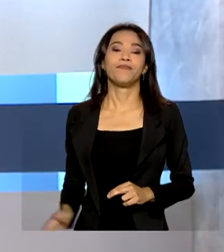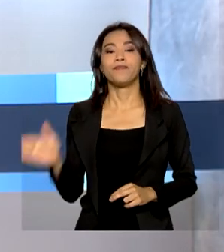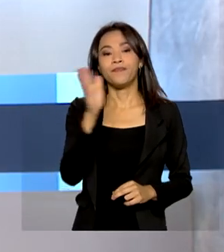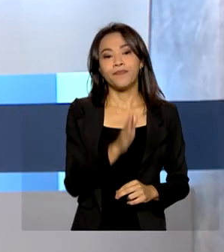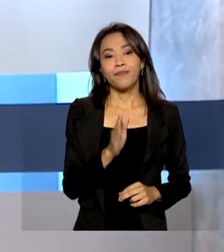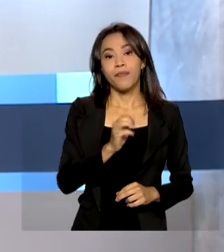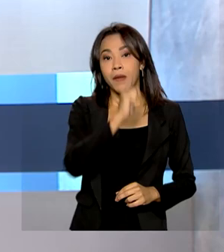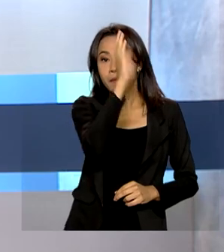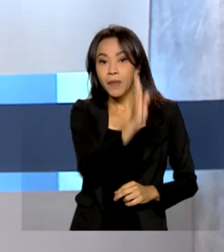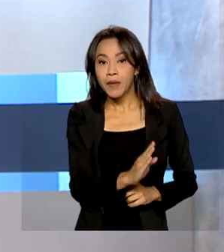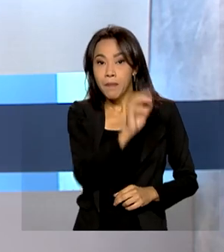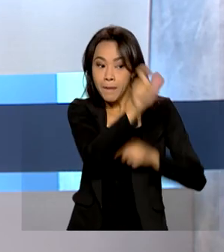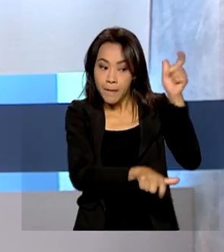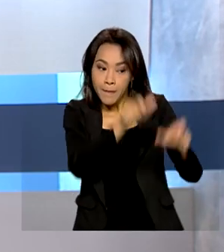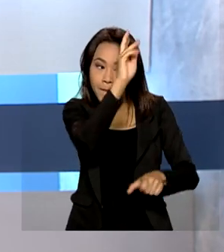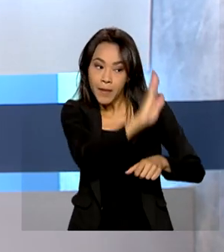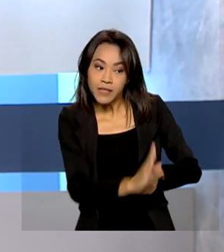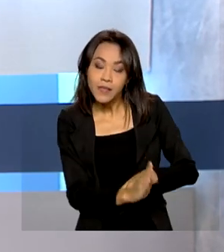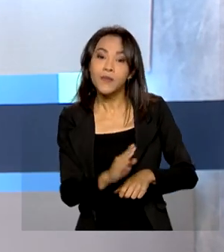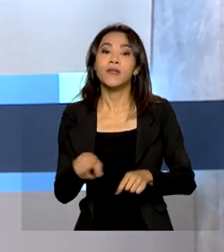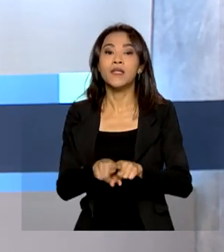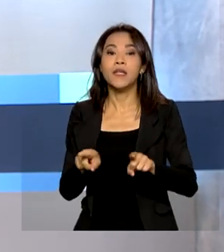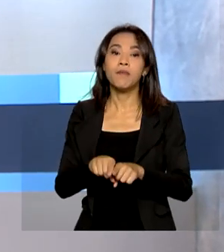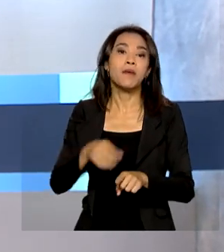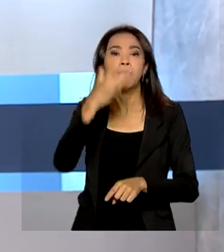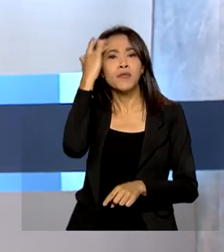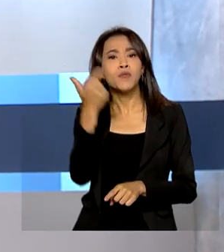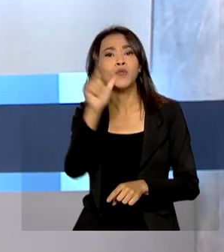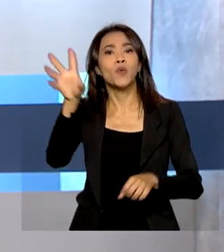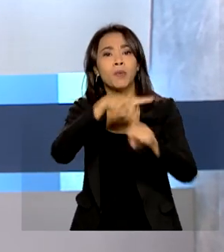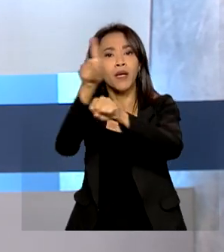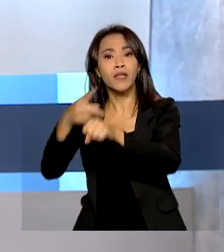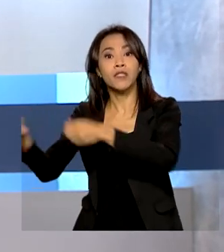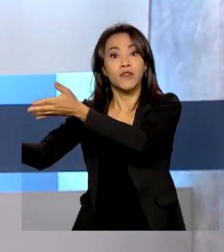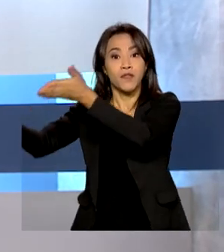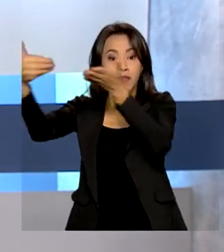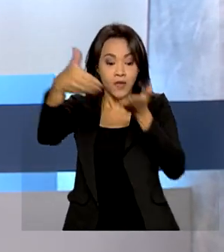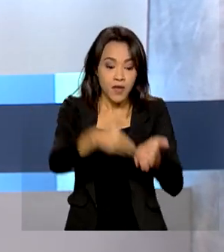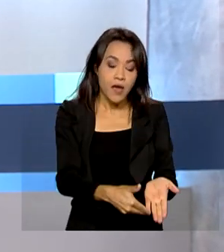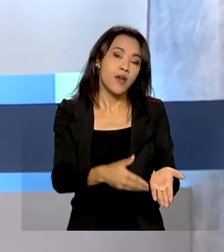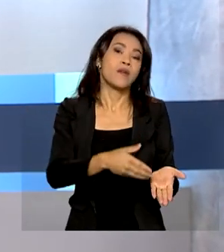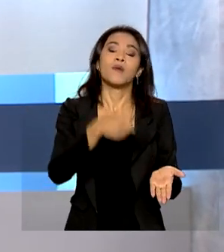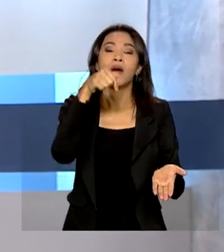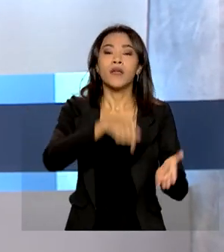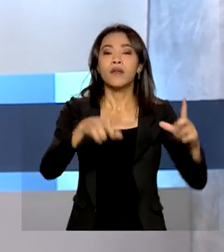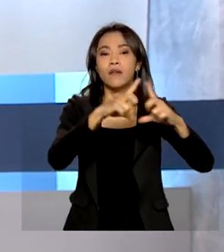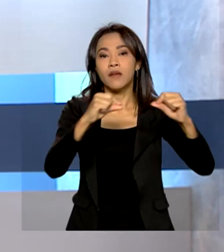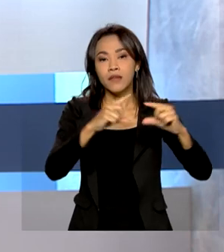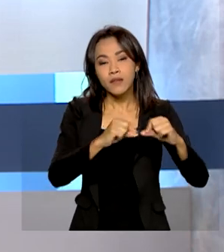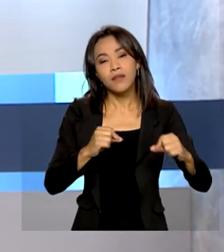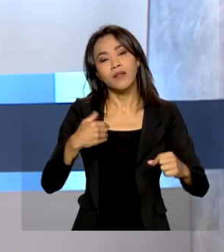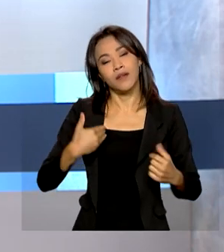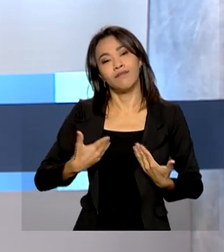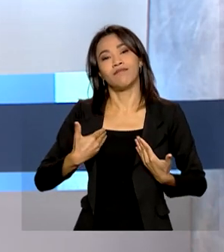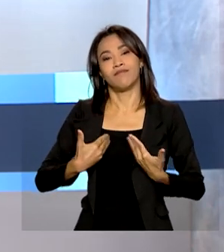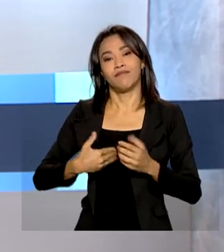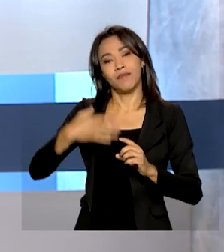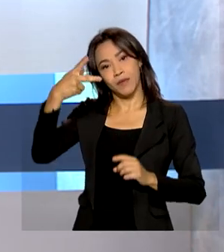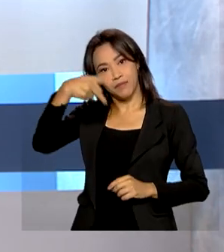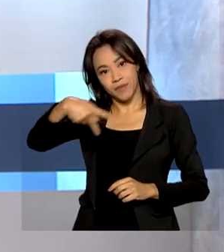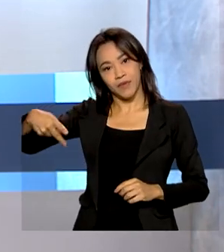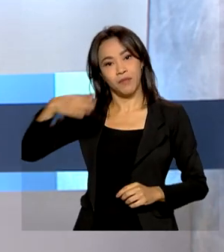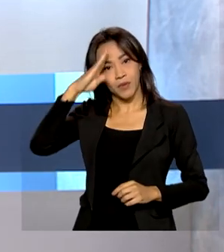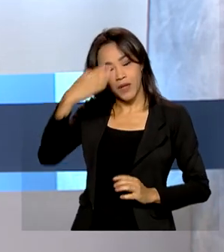Brasileiros e estrangeiros vindos da Ucrânia foram recebidos nesta quinta-feira, aqui em Brasília, pelo presidente Jair Bolsonaro. Os